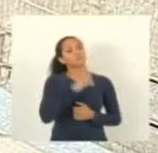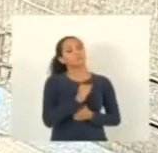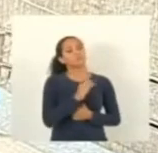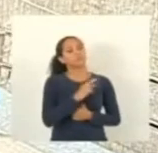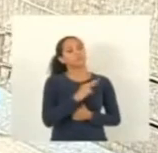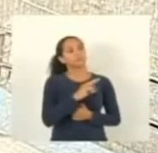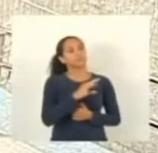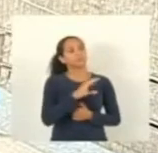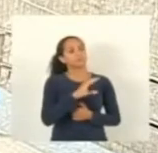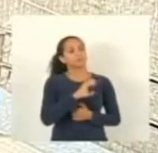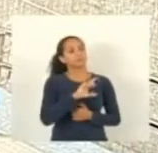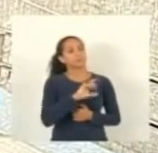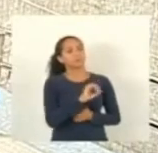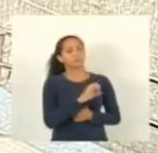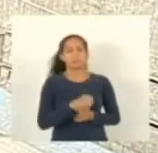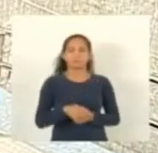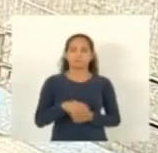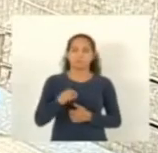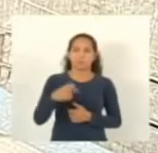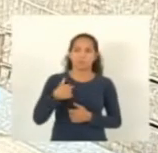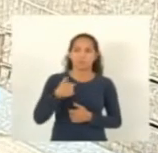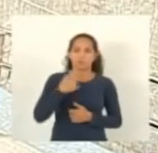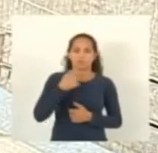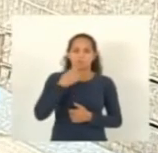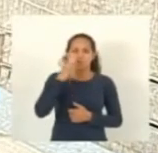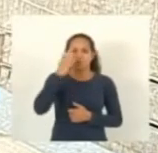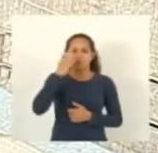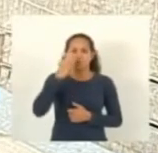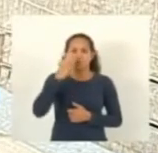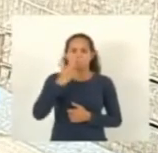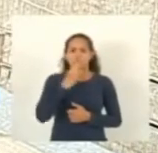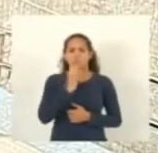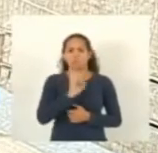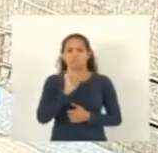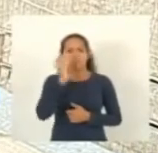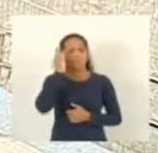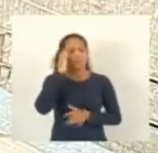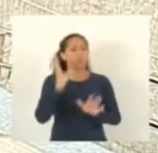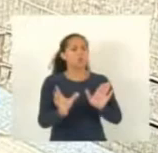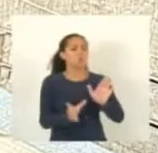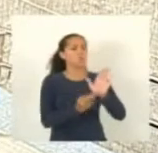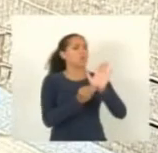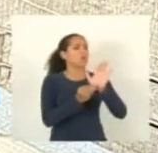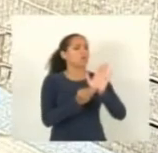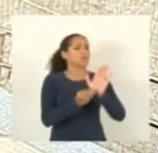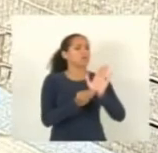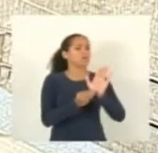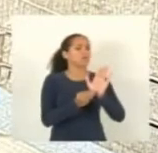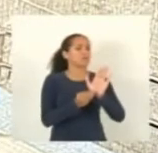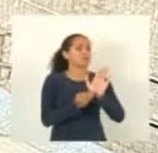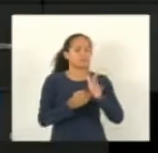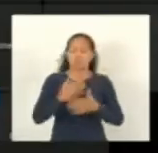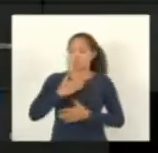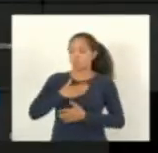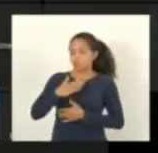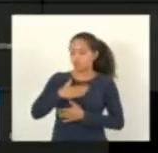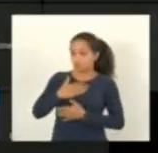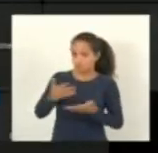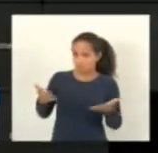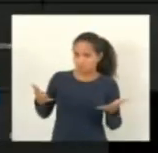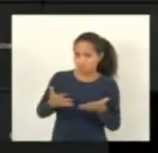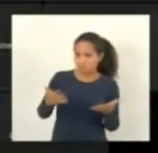eu não tenho conhecimento de qual emenda que foi feita ela não está comigo aqui